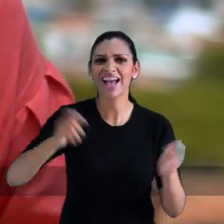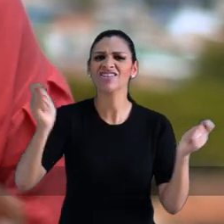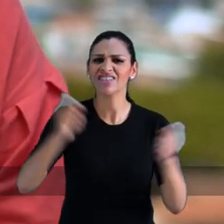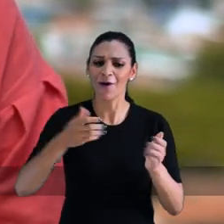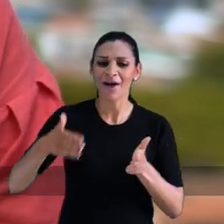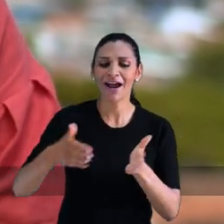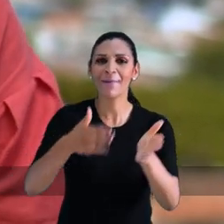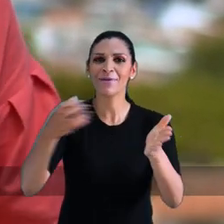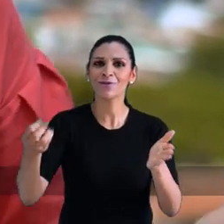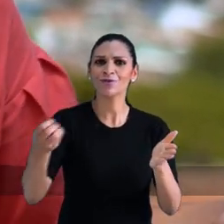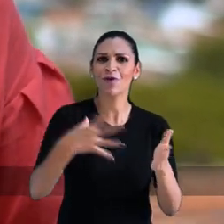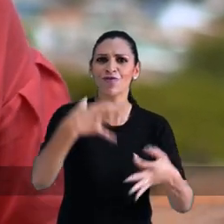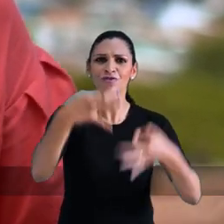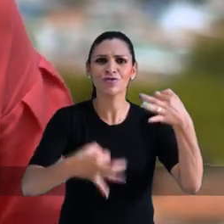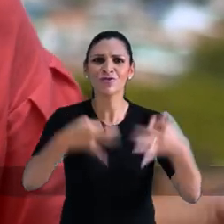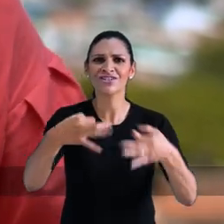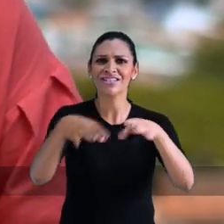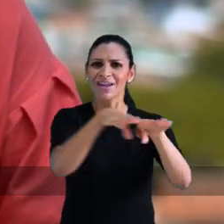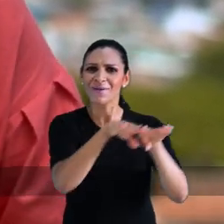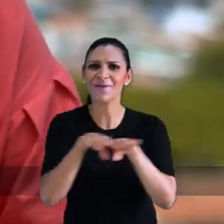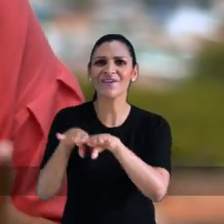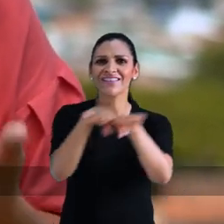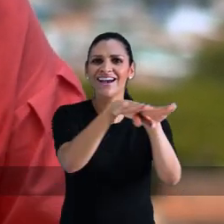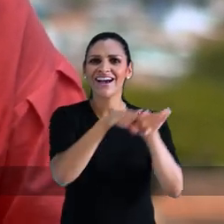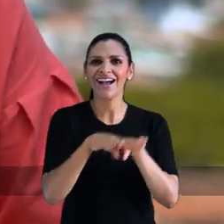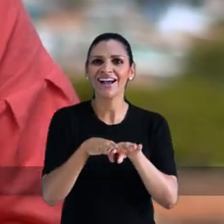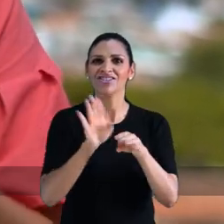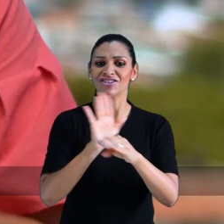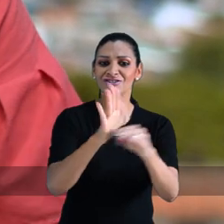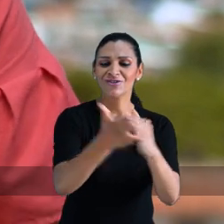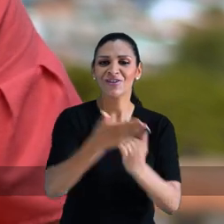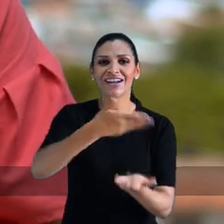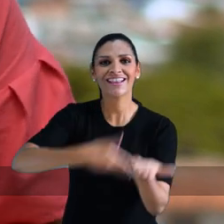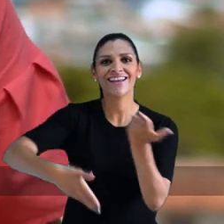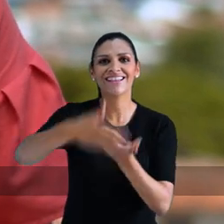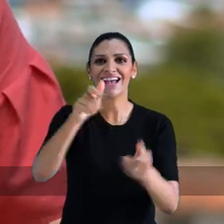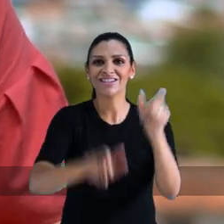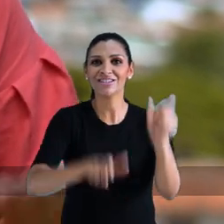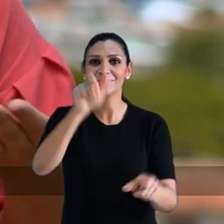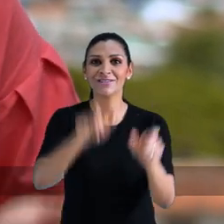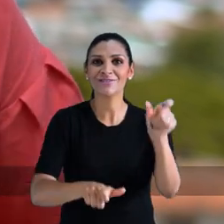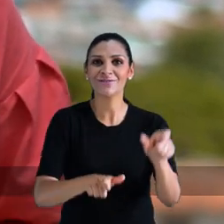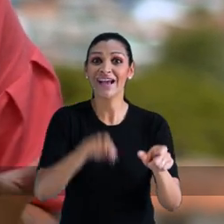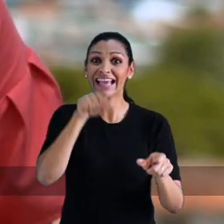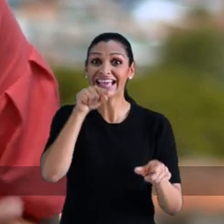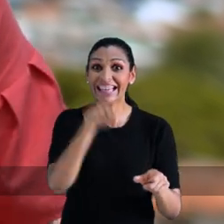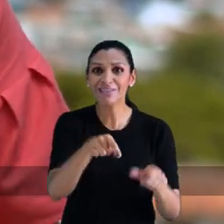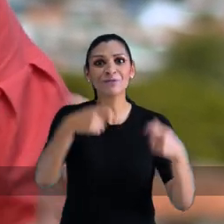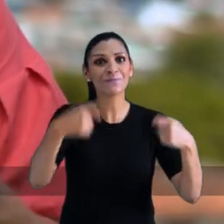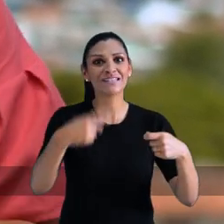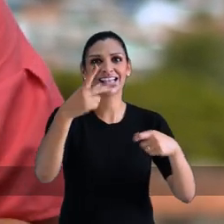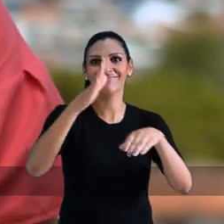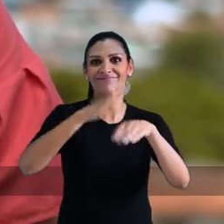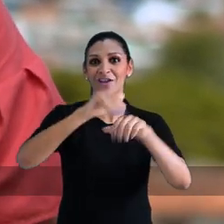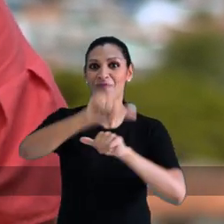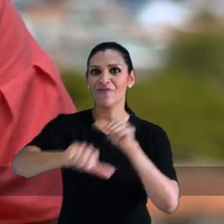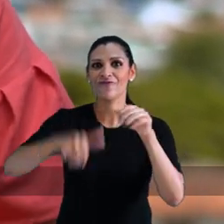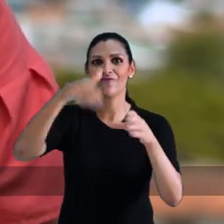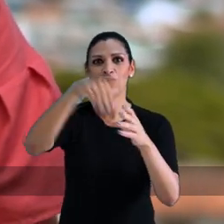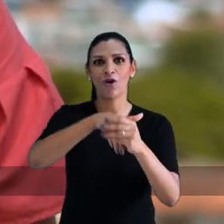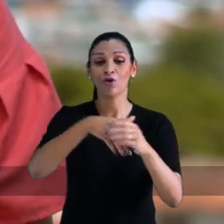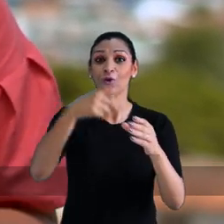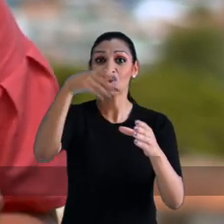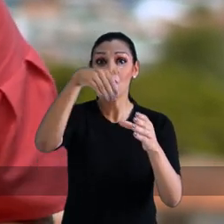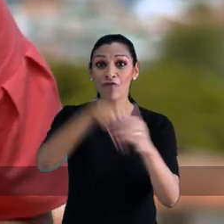de mudar Porto Alegre. Nossa cidade pode sim seguir um caminho novo de justiça, igualdade e solidariedade entre as pessoas.